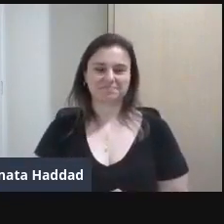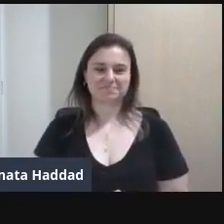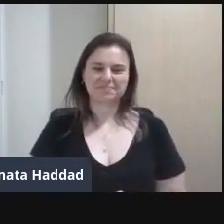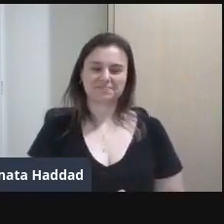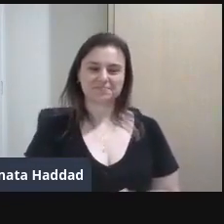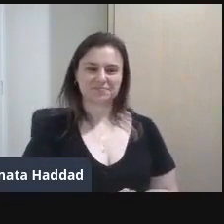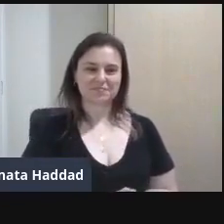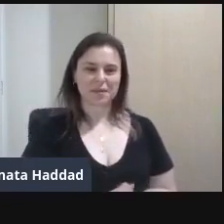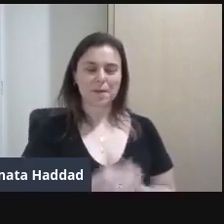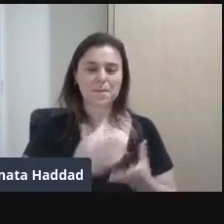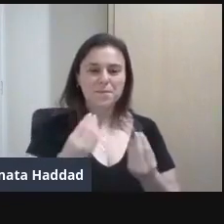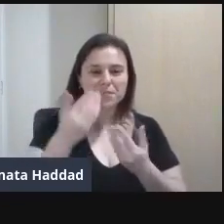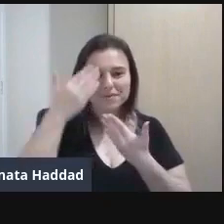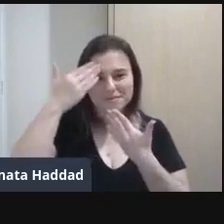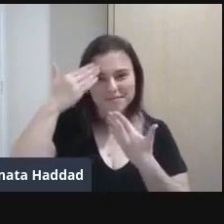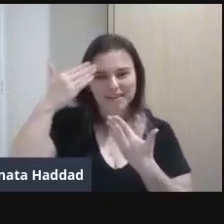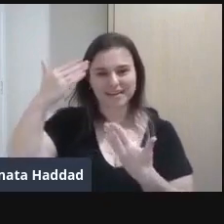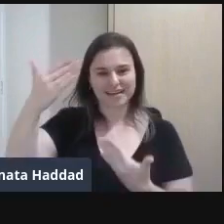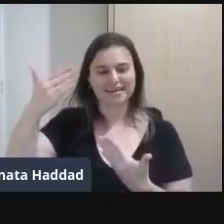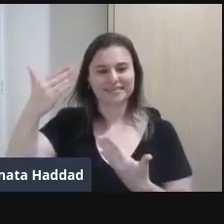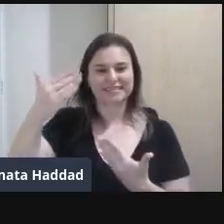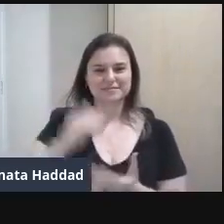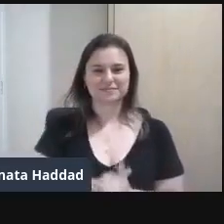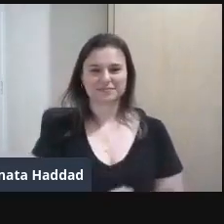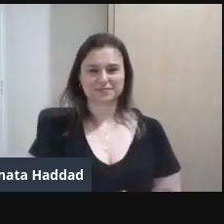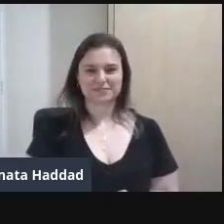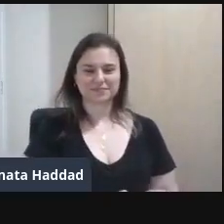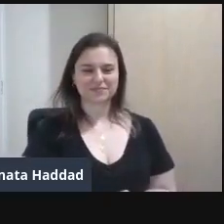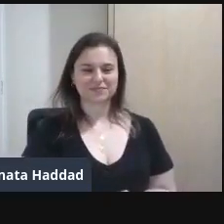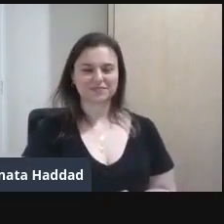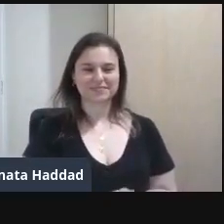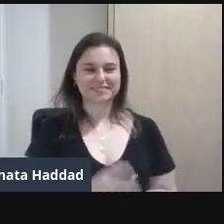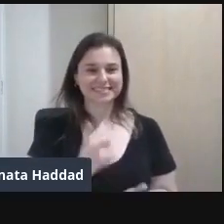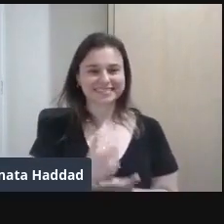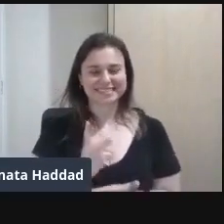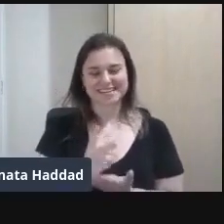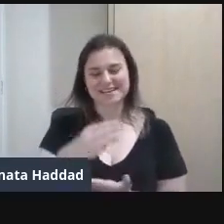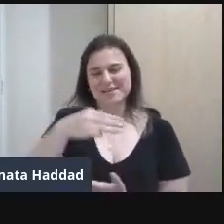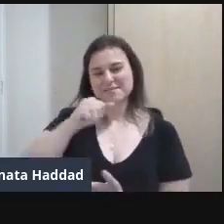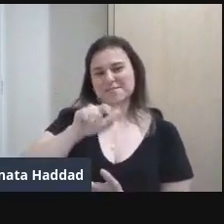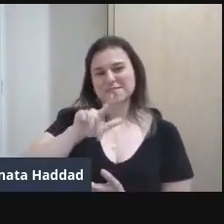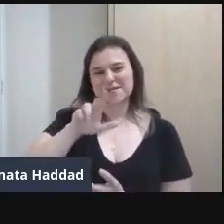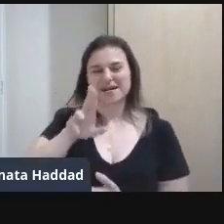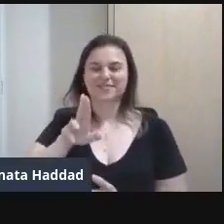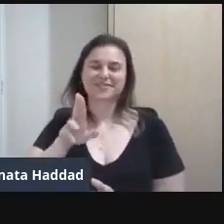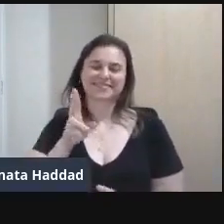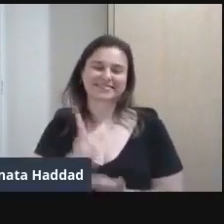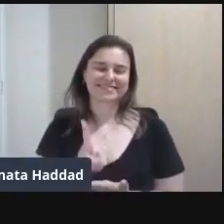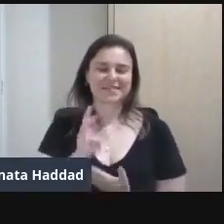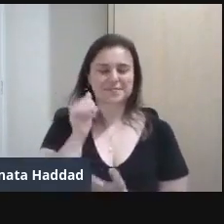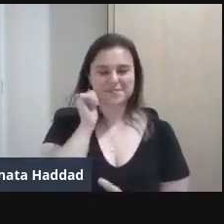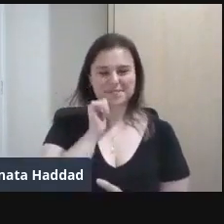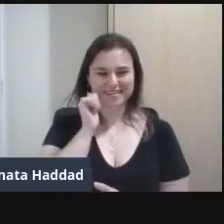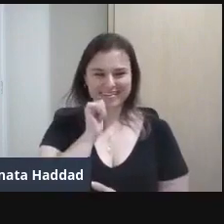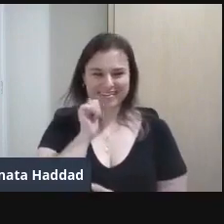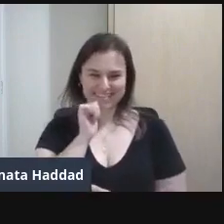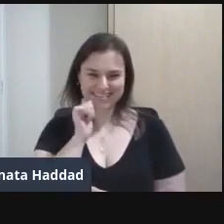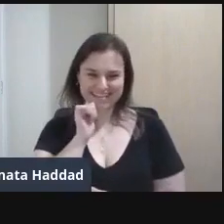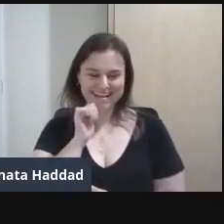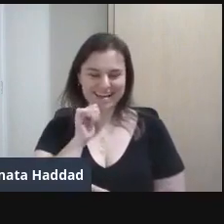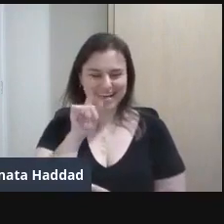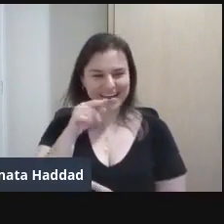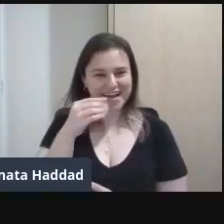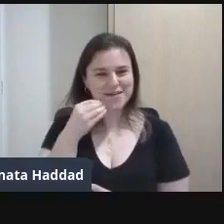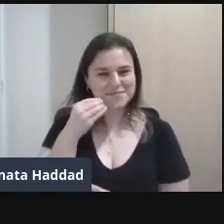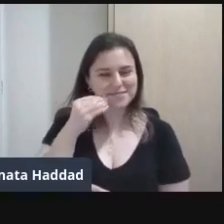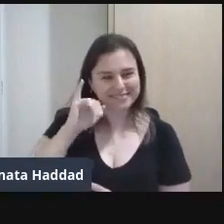Muito obrigada Malu A Helena Sempre encantando A Malu É daquelas mulheres Gente Que dão oportunidade Eu